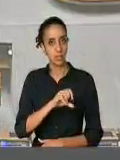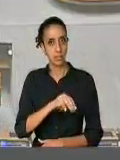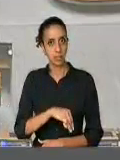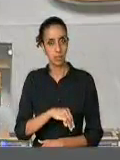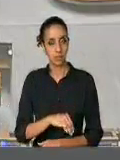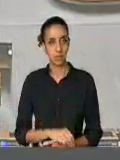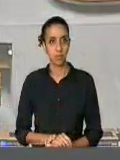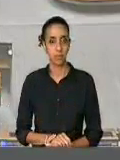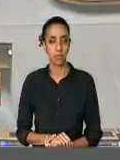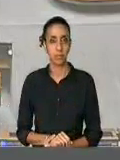Sr. Presidente.